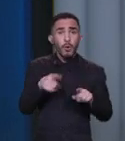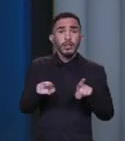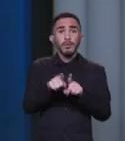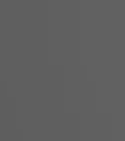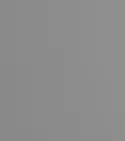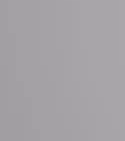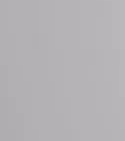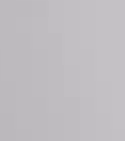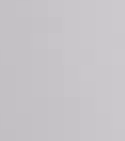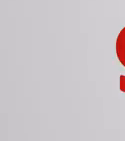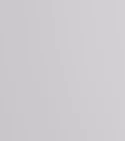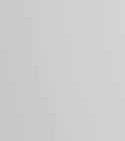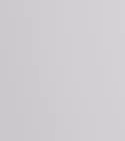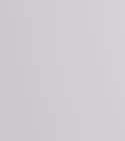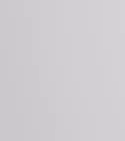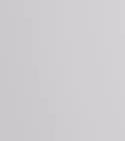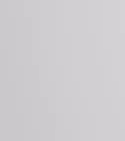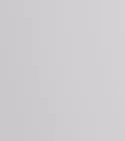do Rio.